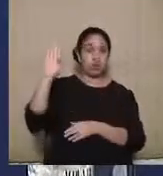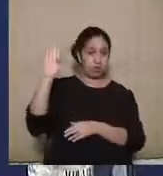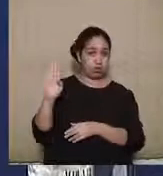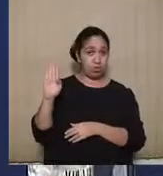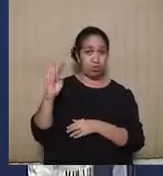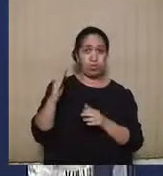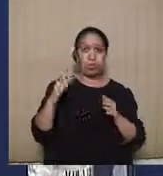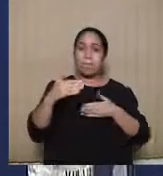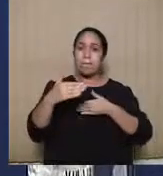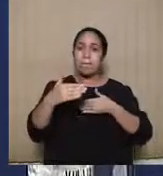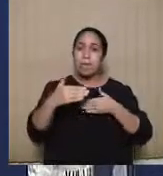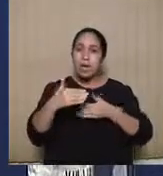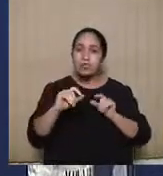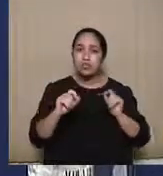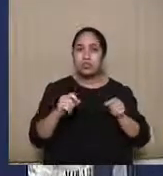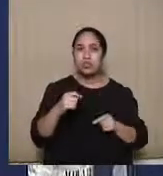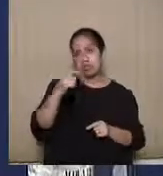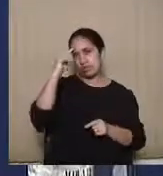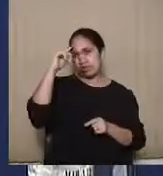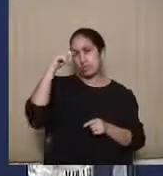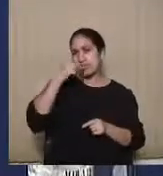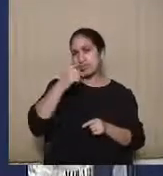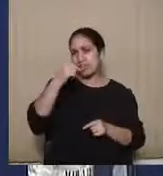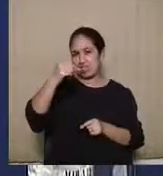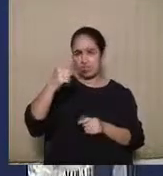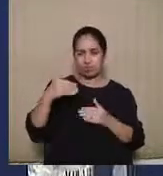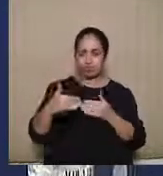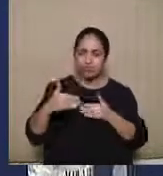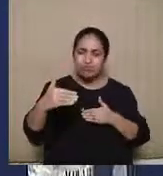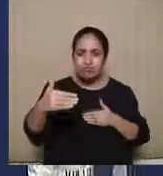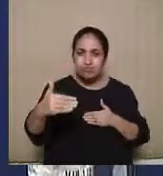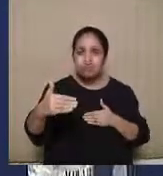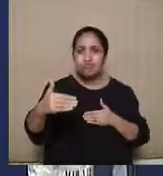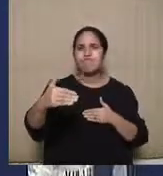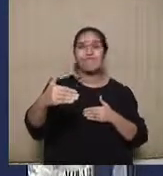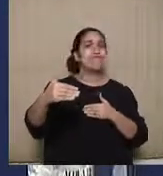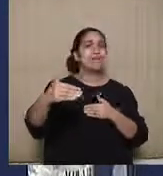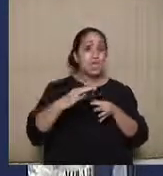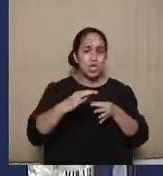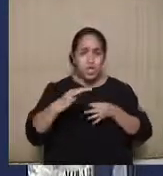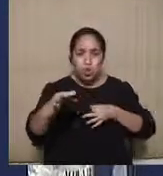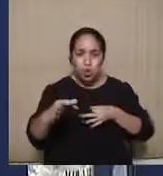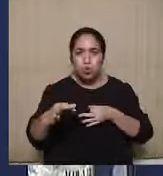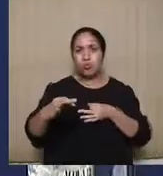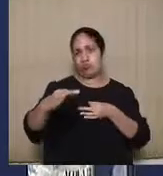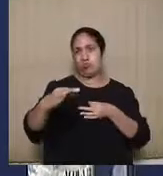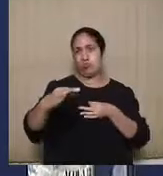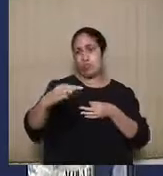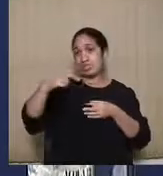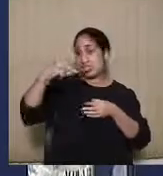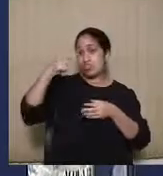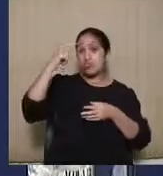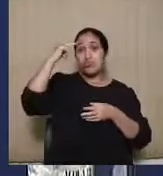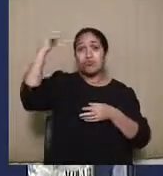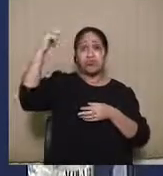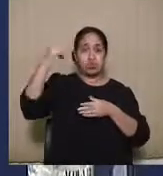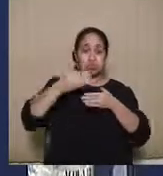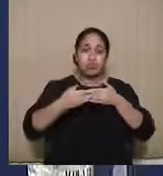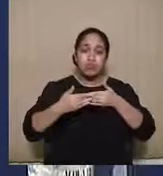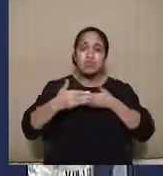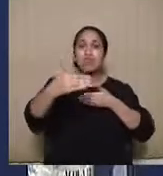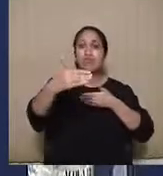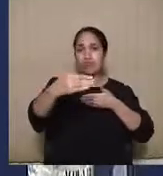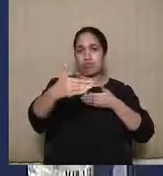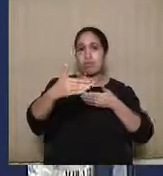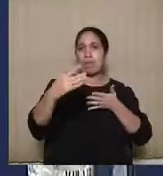o prazo de defesa vai ser de sete dias, é o prazo mais longo, é o mais longo prazo que nós temos para uma